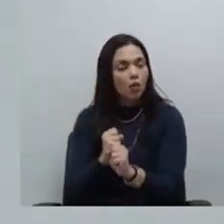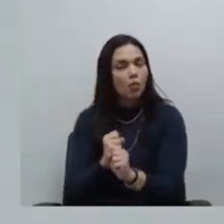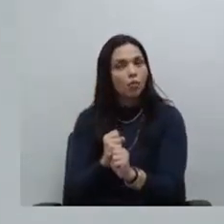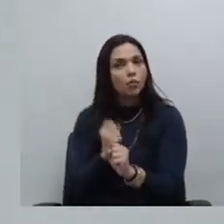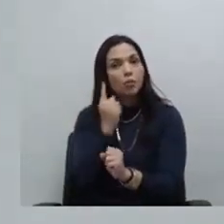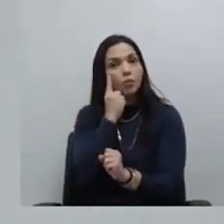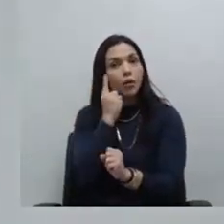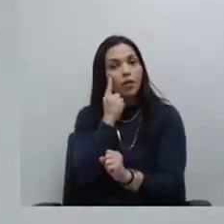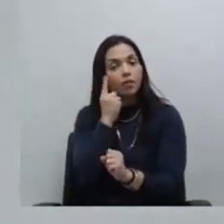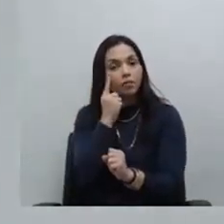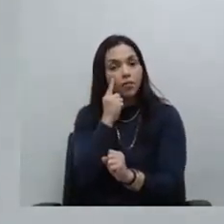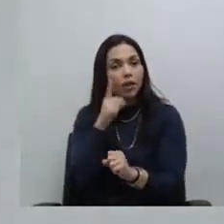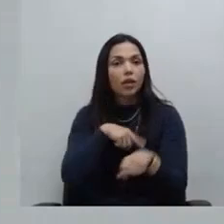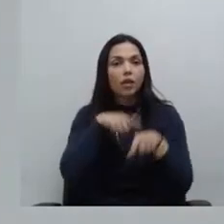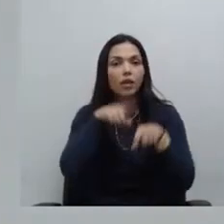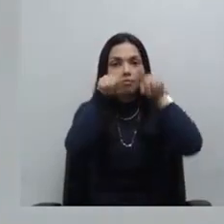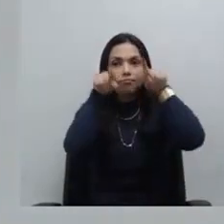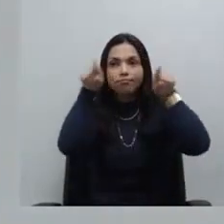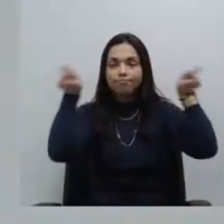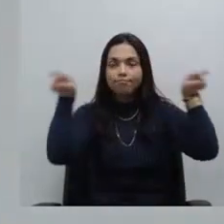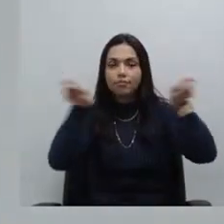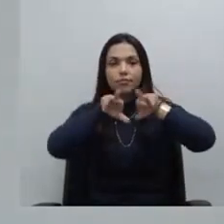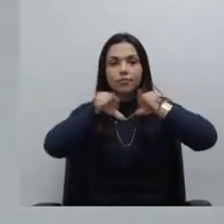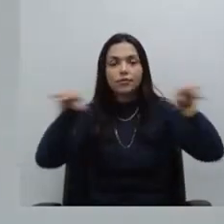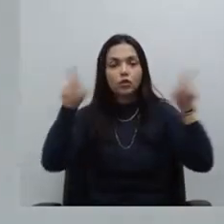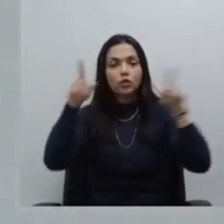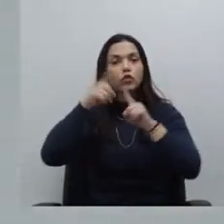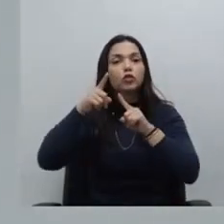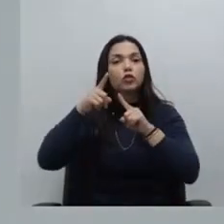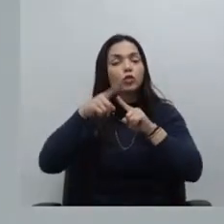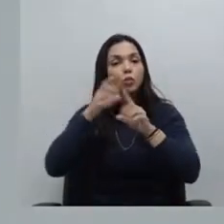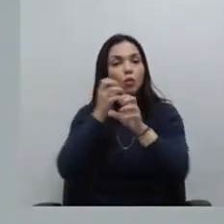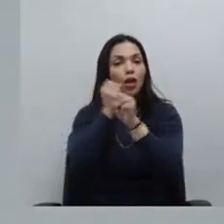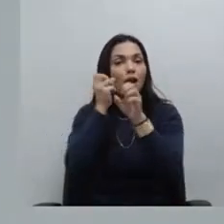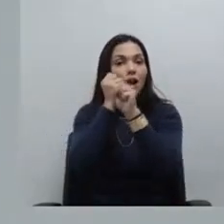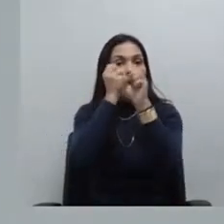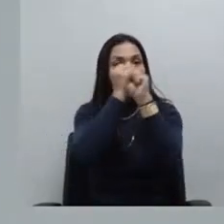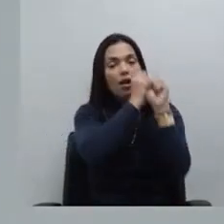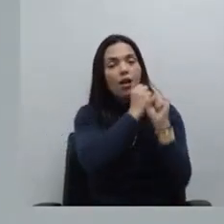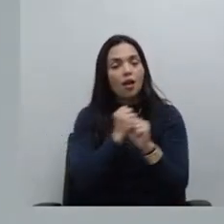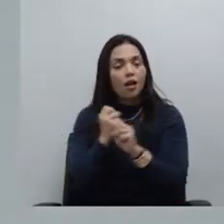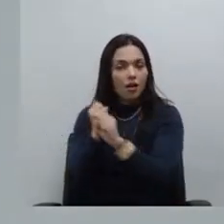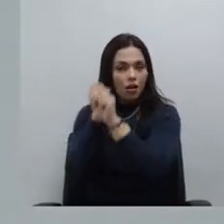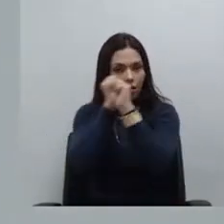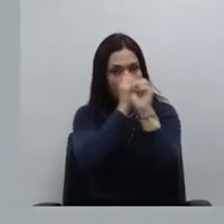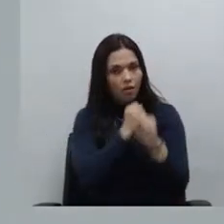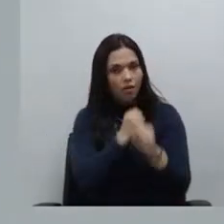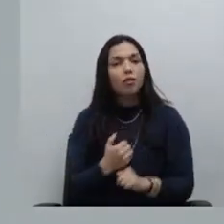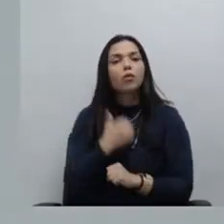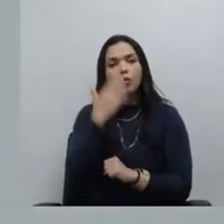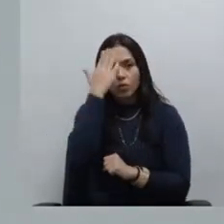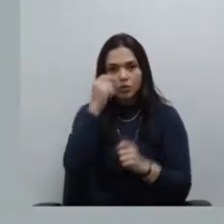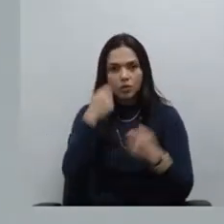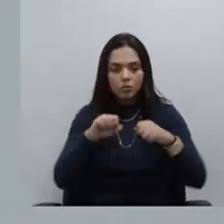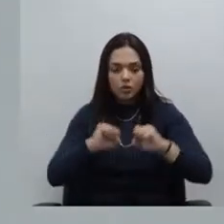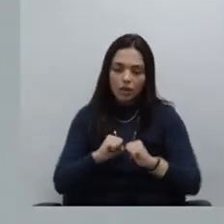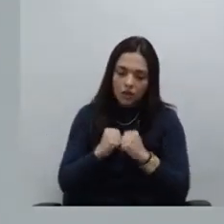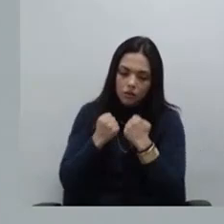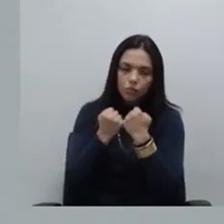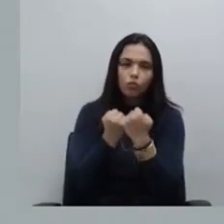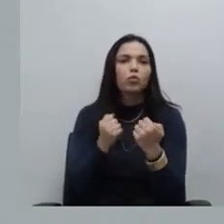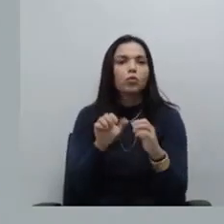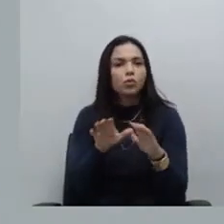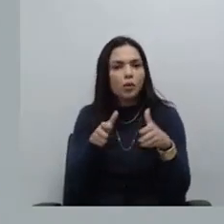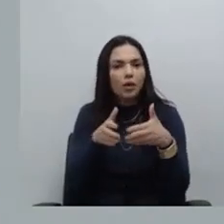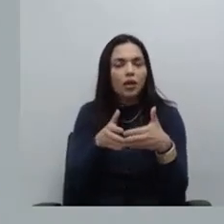diferentes tipos de cálculos inclusive claro eu sei que isso deve demandar um esforço uma energia da equipe